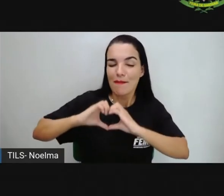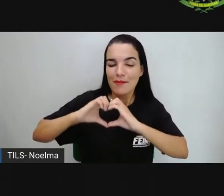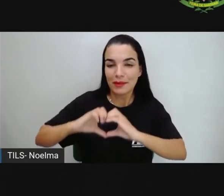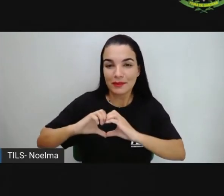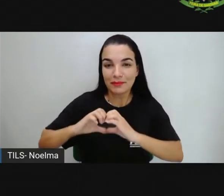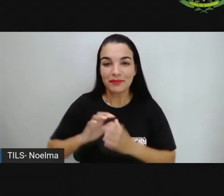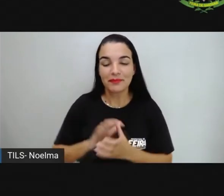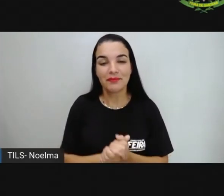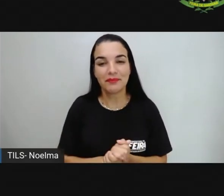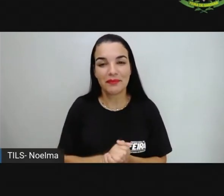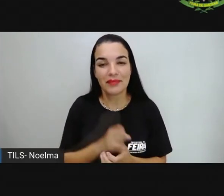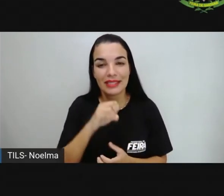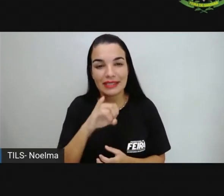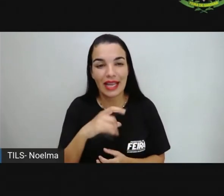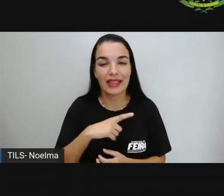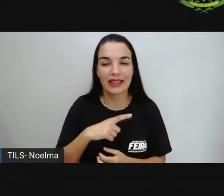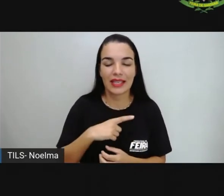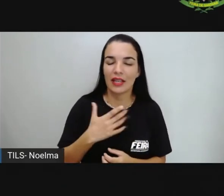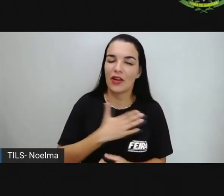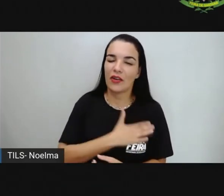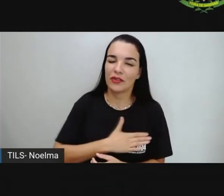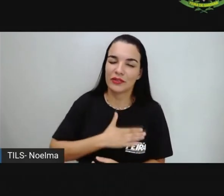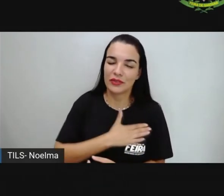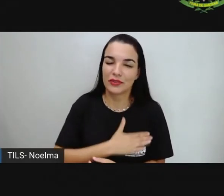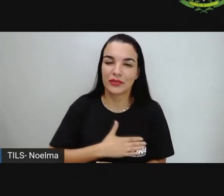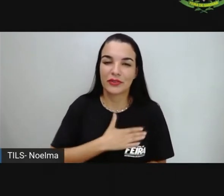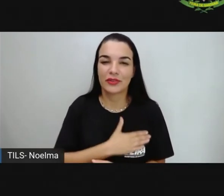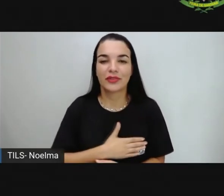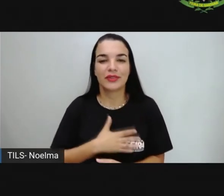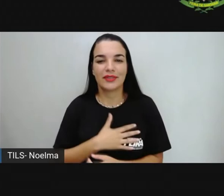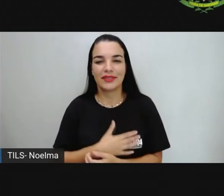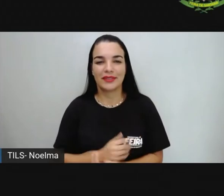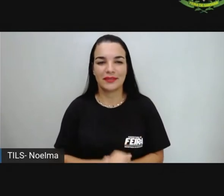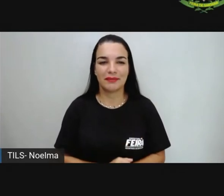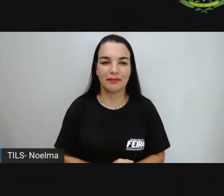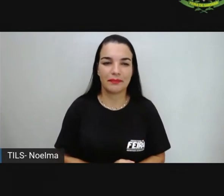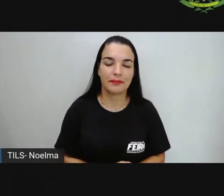comum, né? Do quanto vocês gostam de passar por aqui.